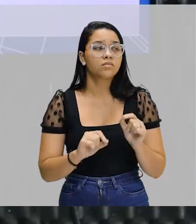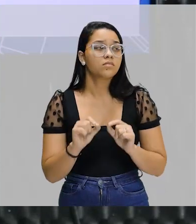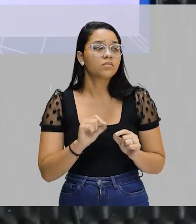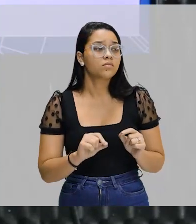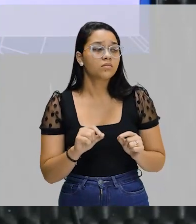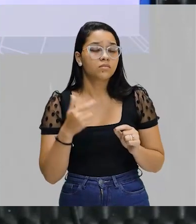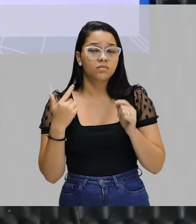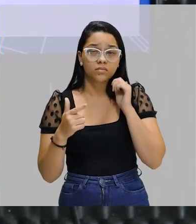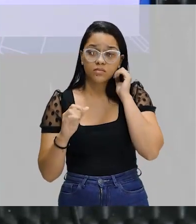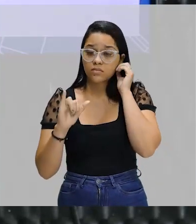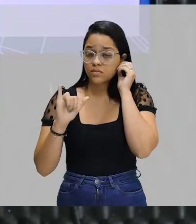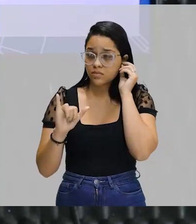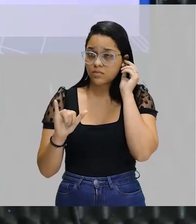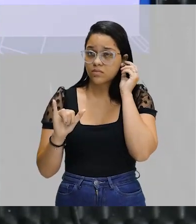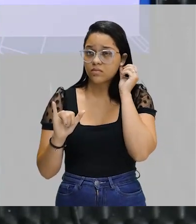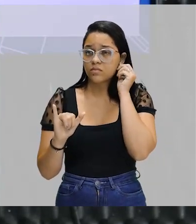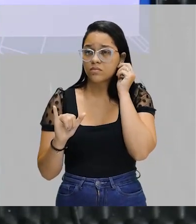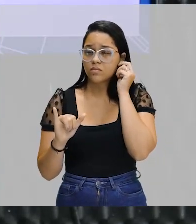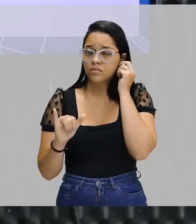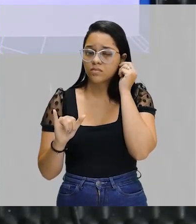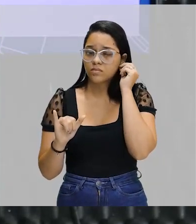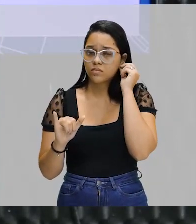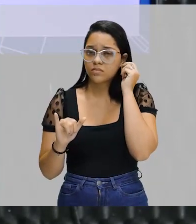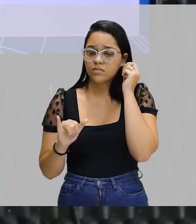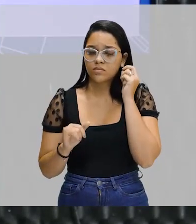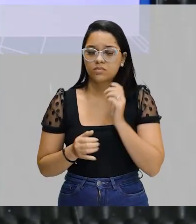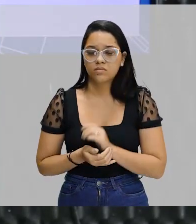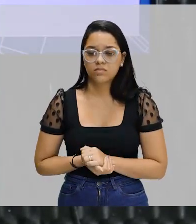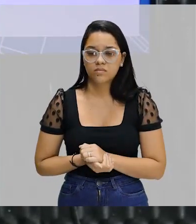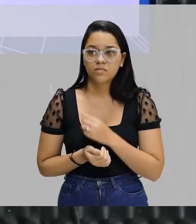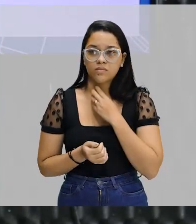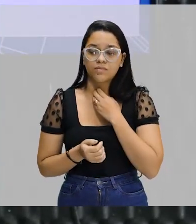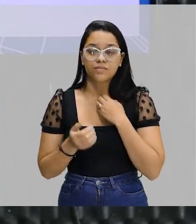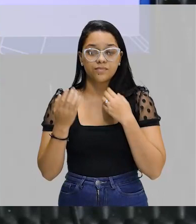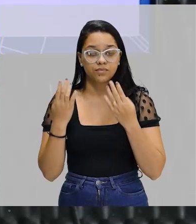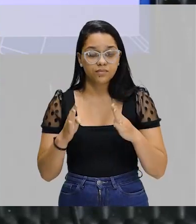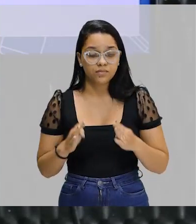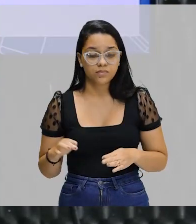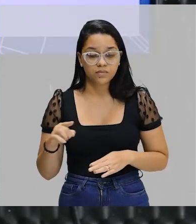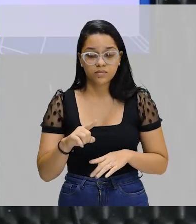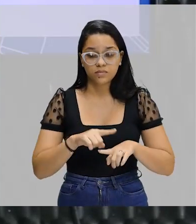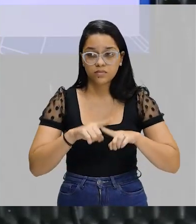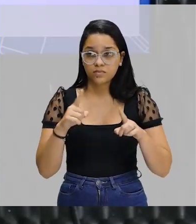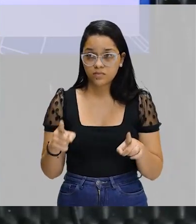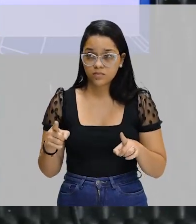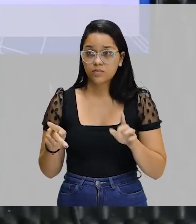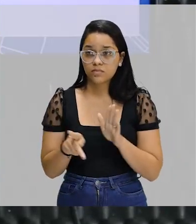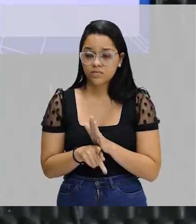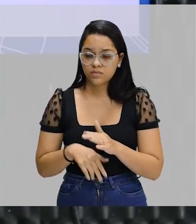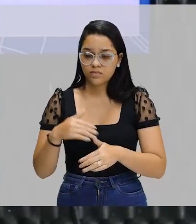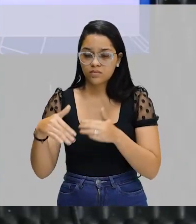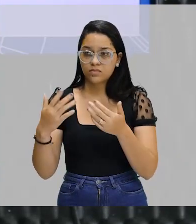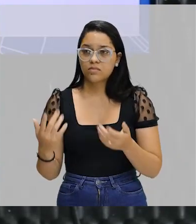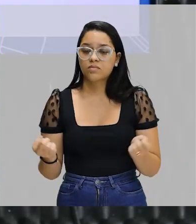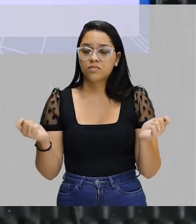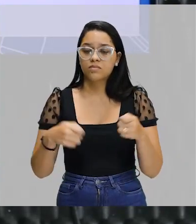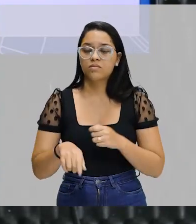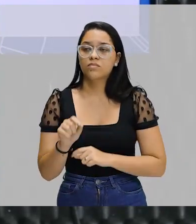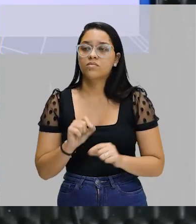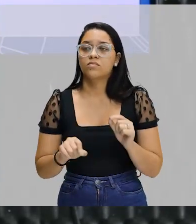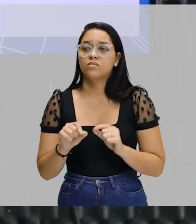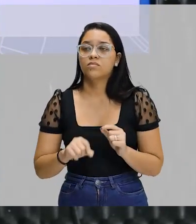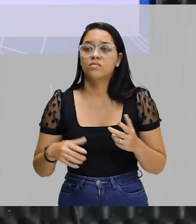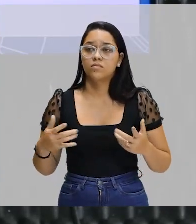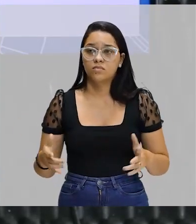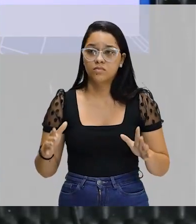sem a letra I. Com I é advérbio. Então, analisando esse mas, nessa construção, é possível concluir que,